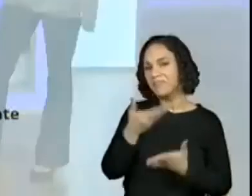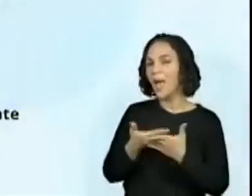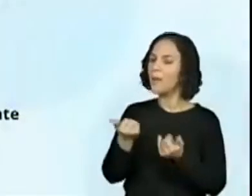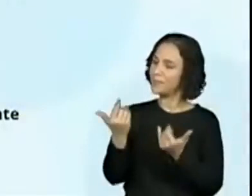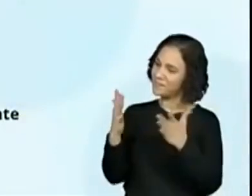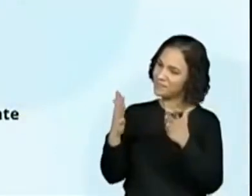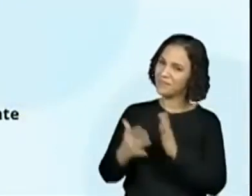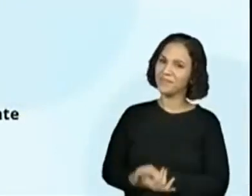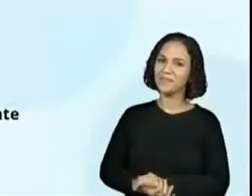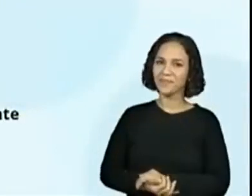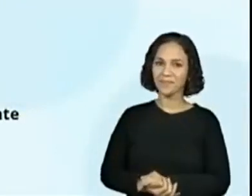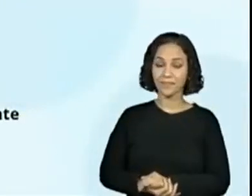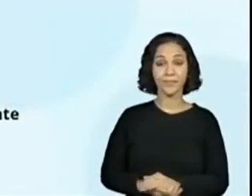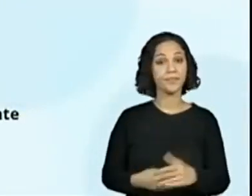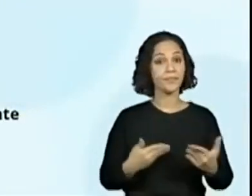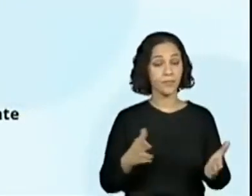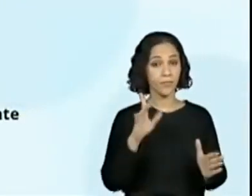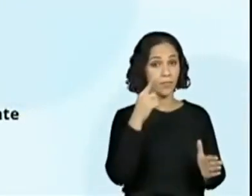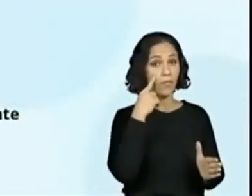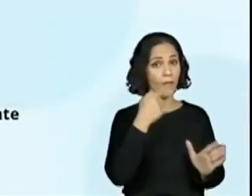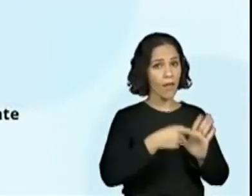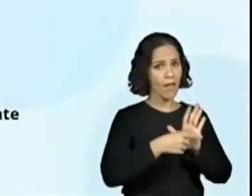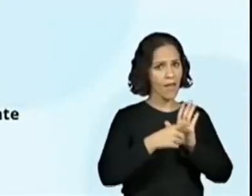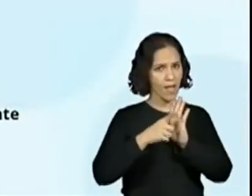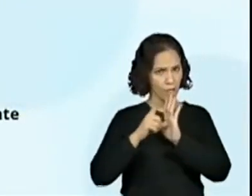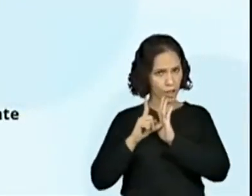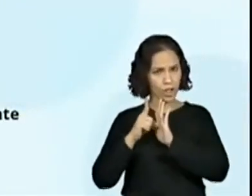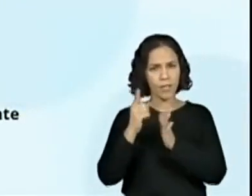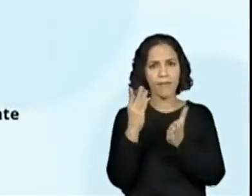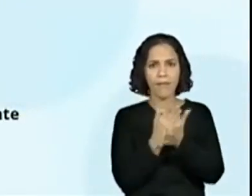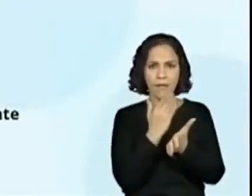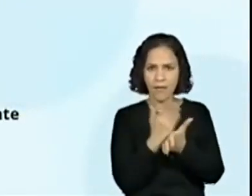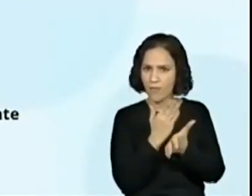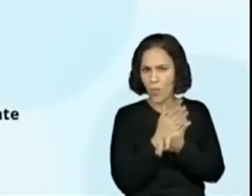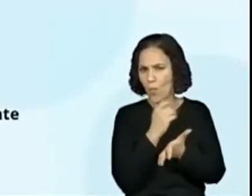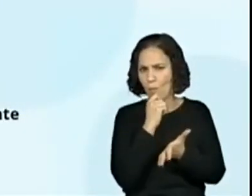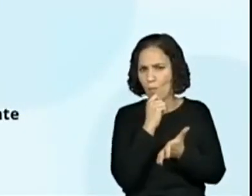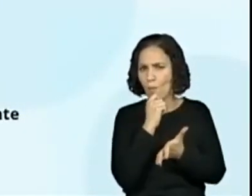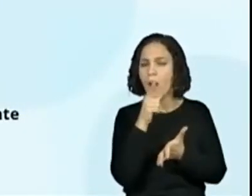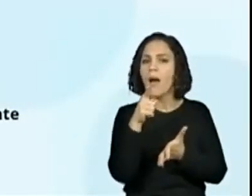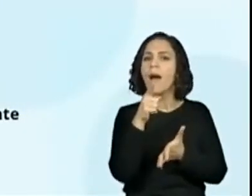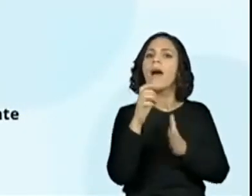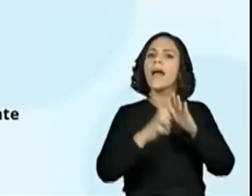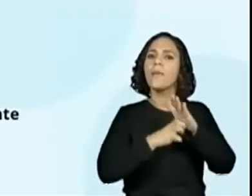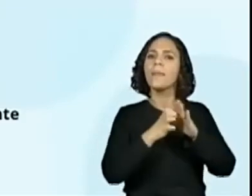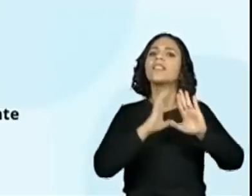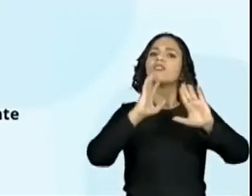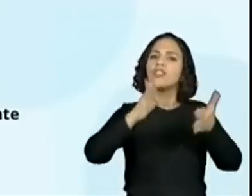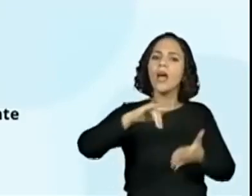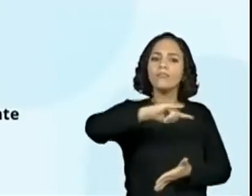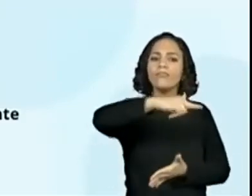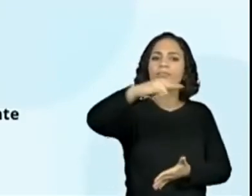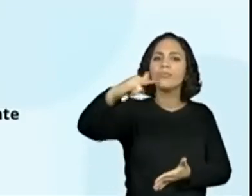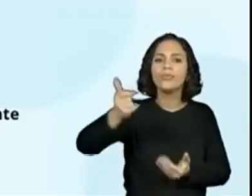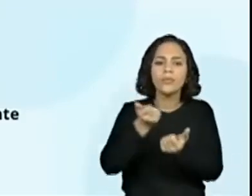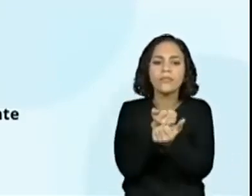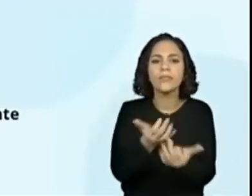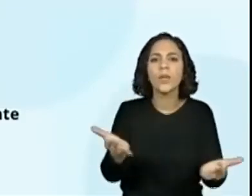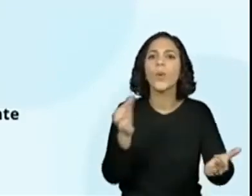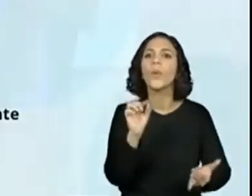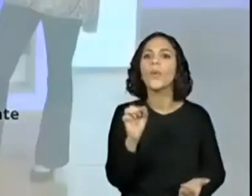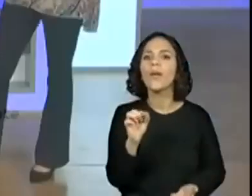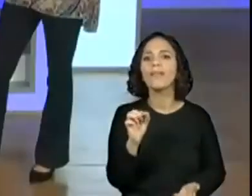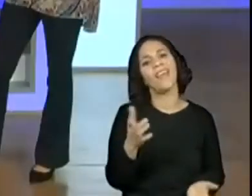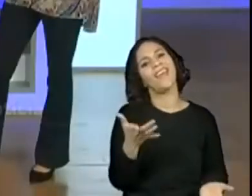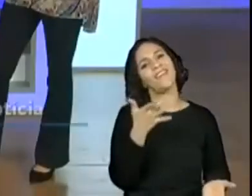antes dos livros, que tipo de entrega a empresa já havia feito por meio dos drones? Então, também ficou, ficou